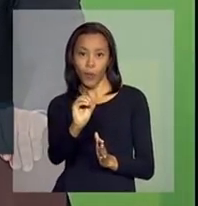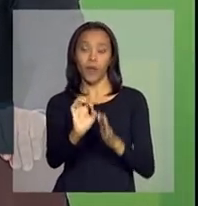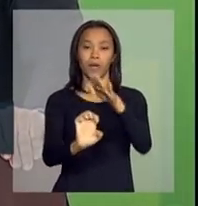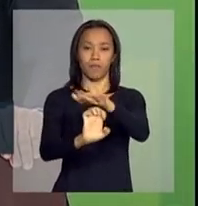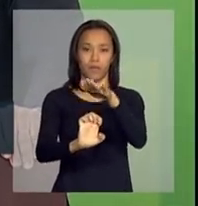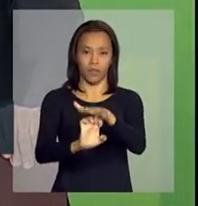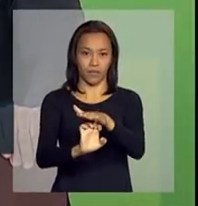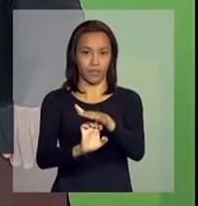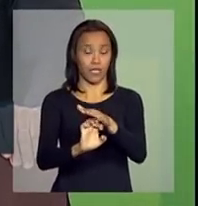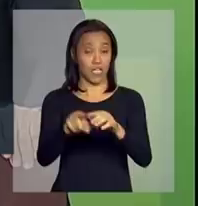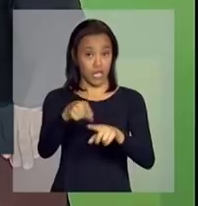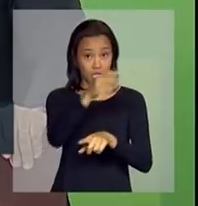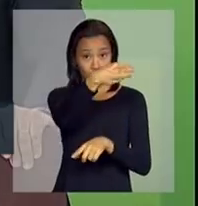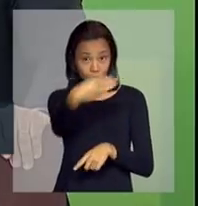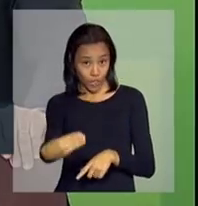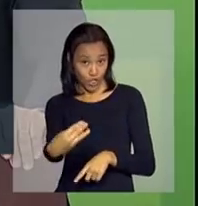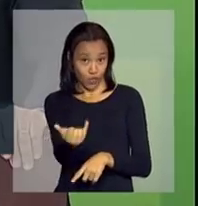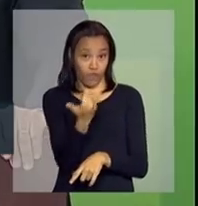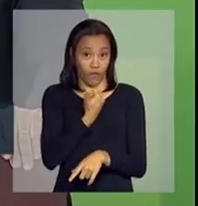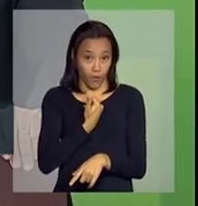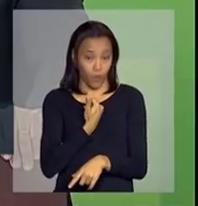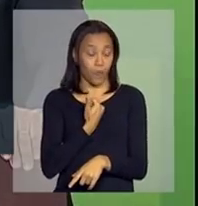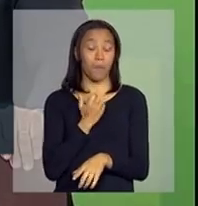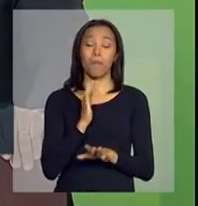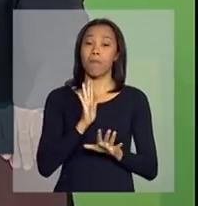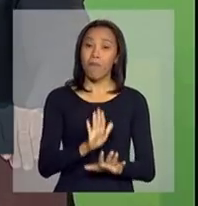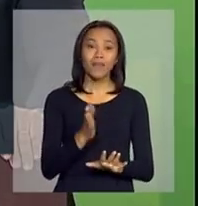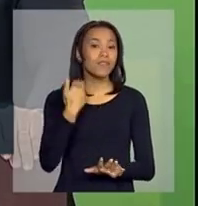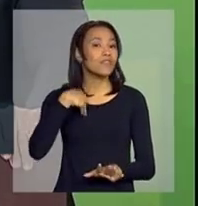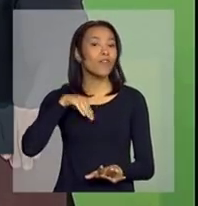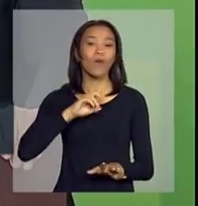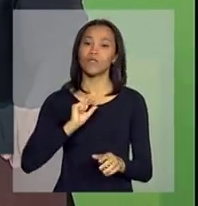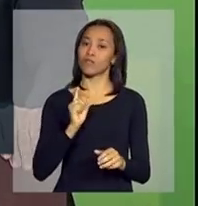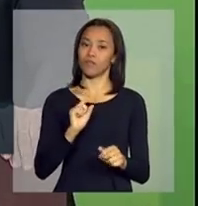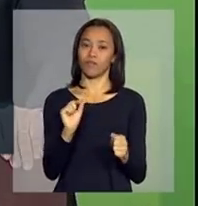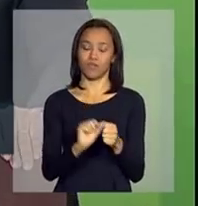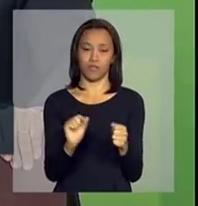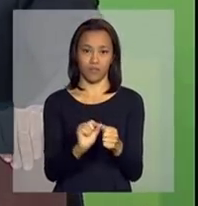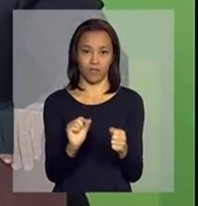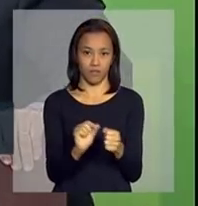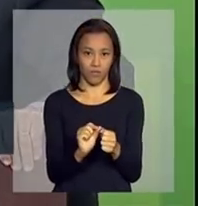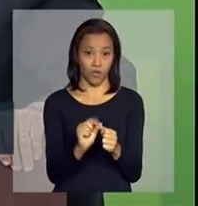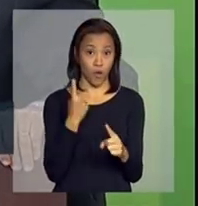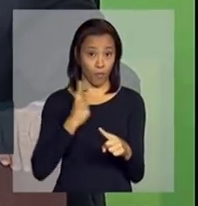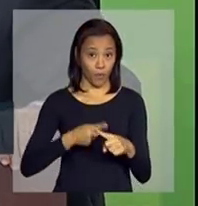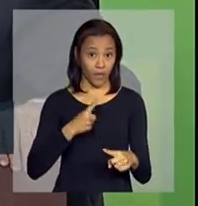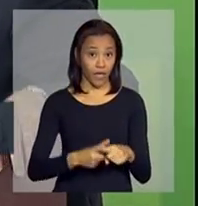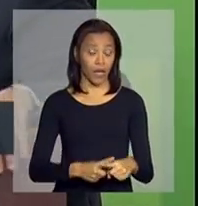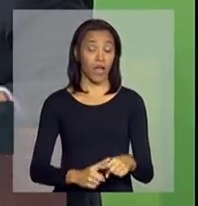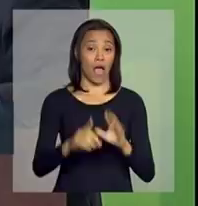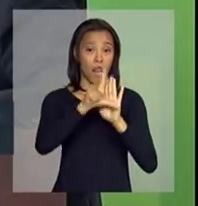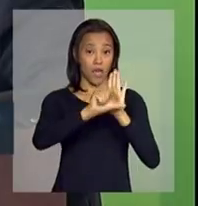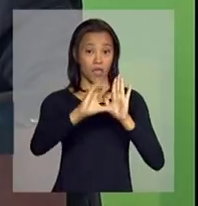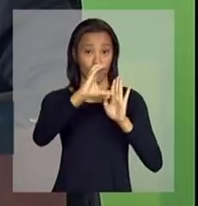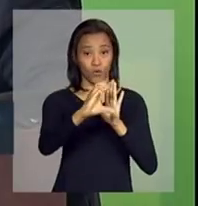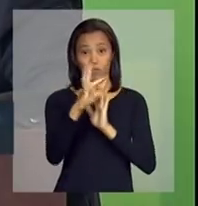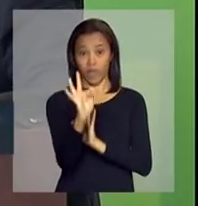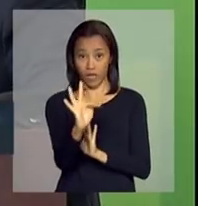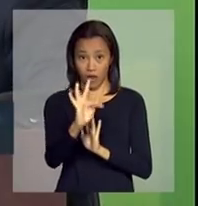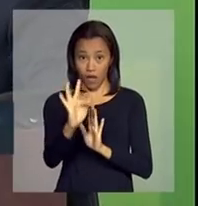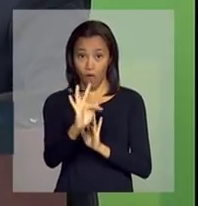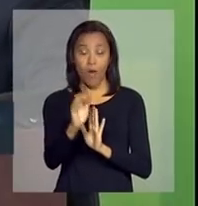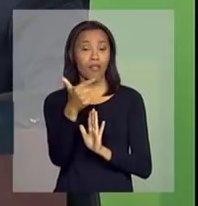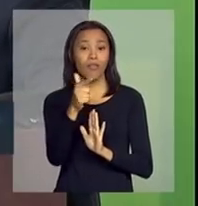ministro Hélio Beltrão me dizia, mas não fizemos, porque a Constituição não tem um